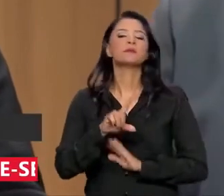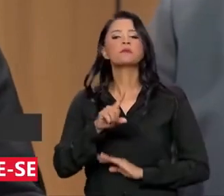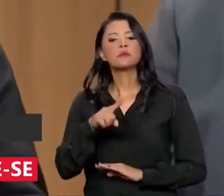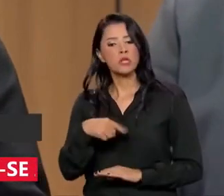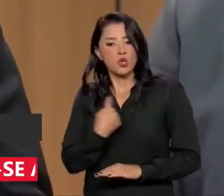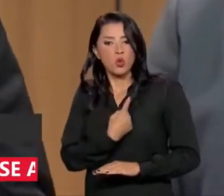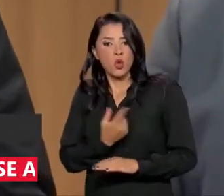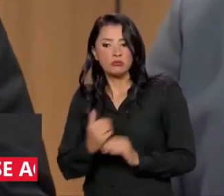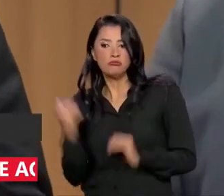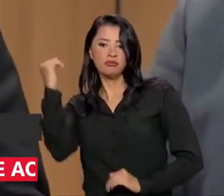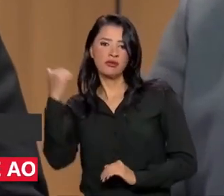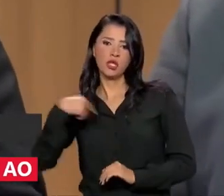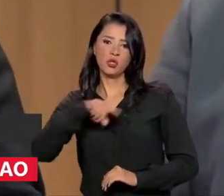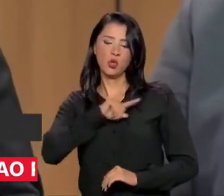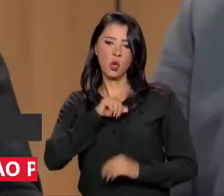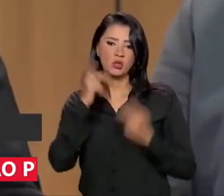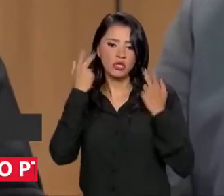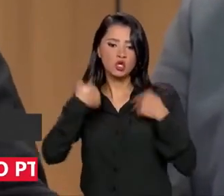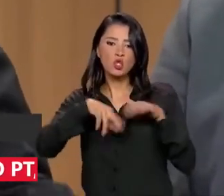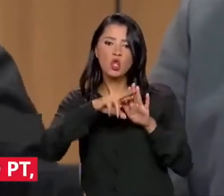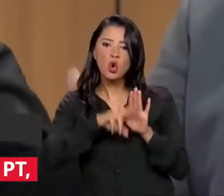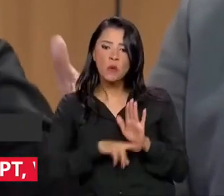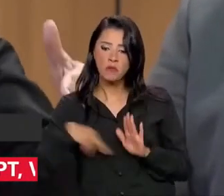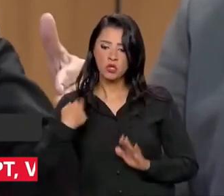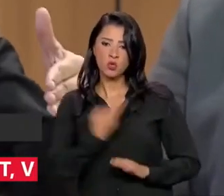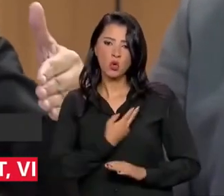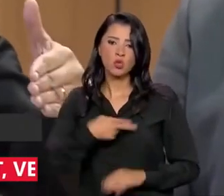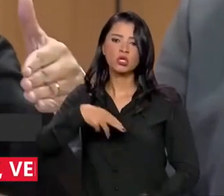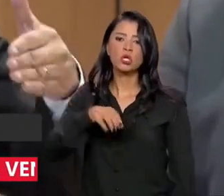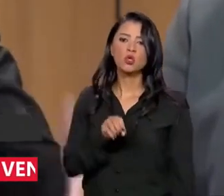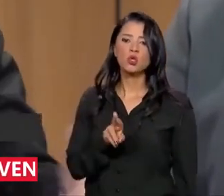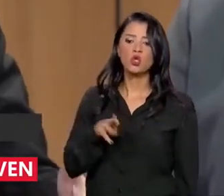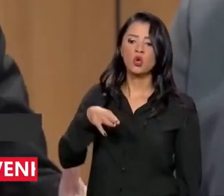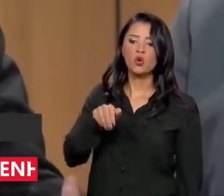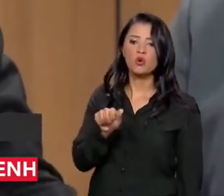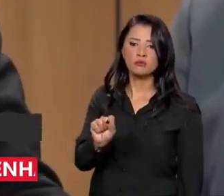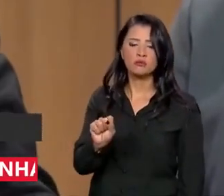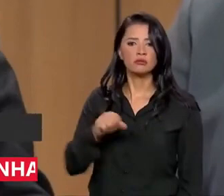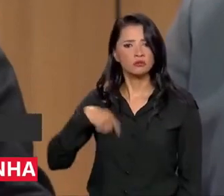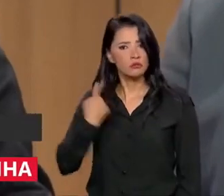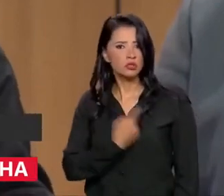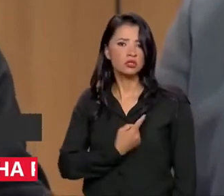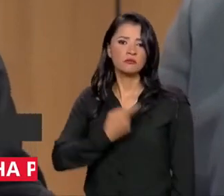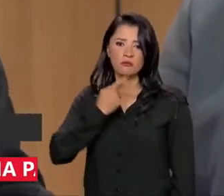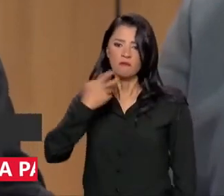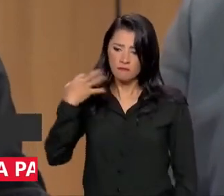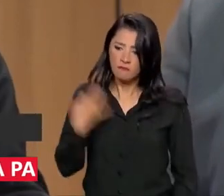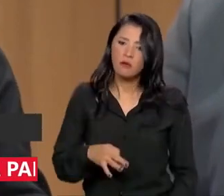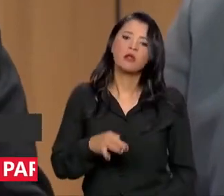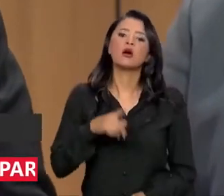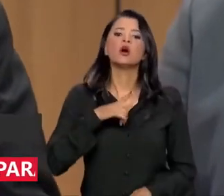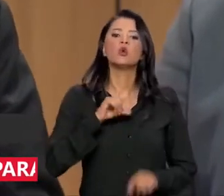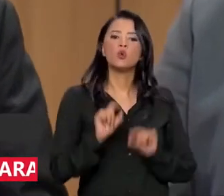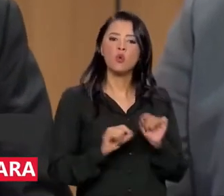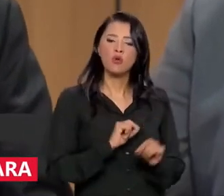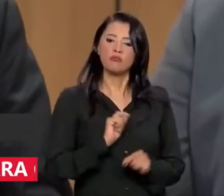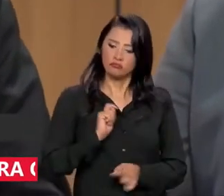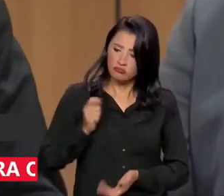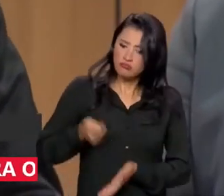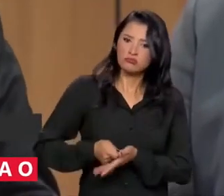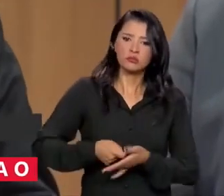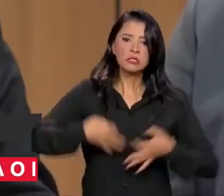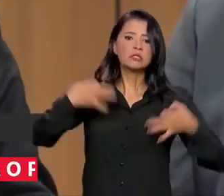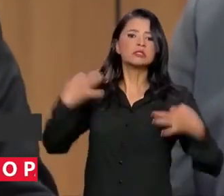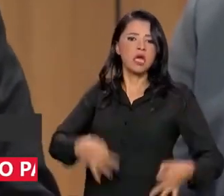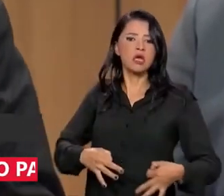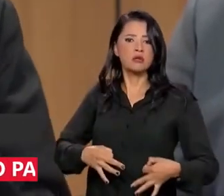nossa normatividade, né. Então, nós estamos afirmando de forma muito firme